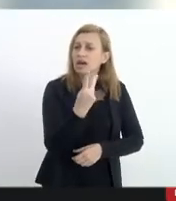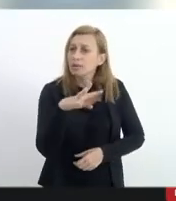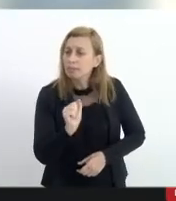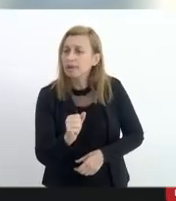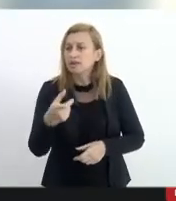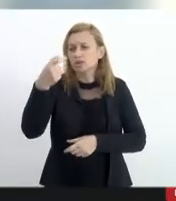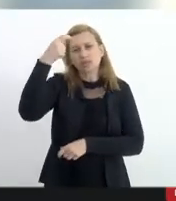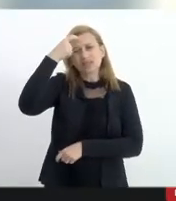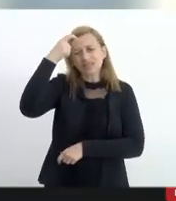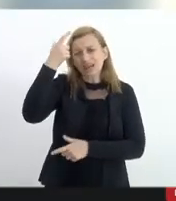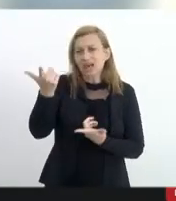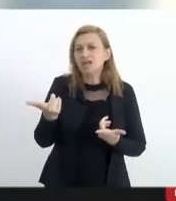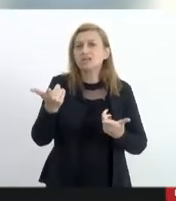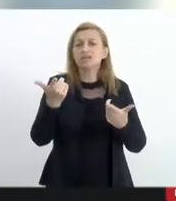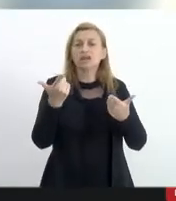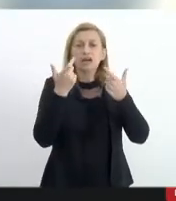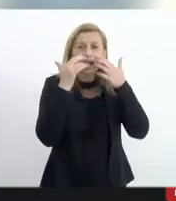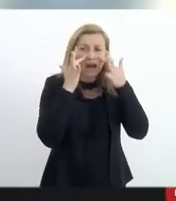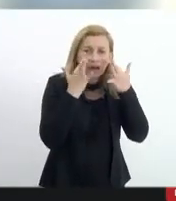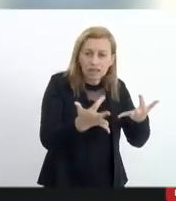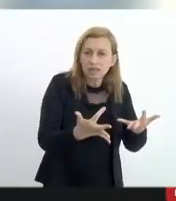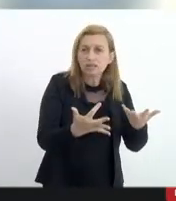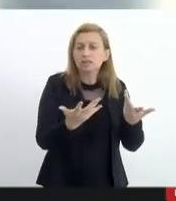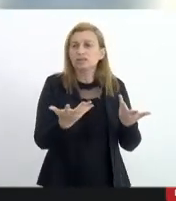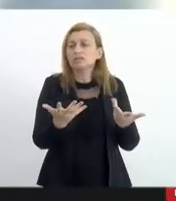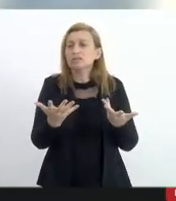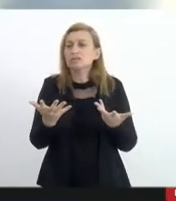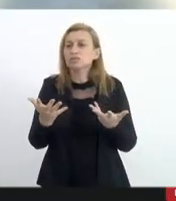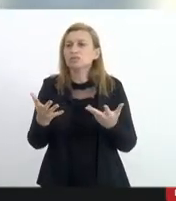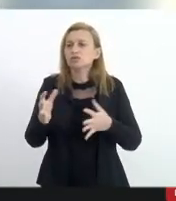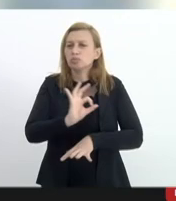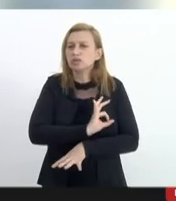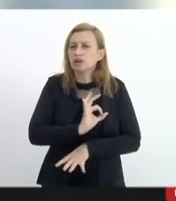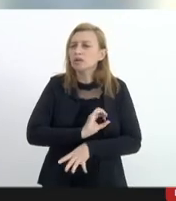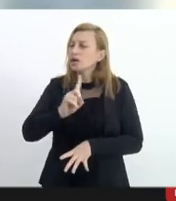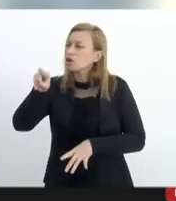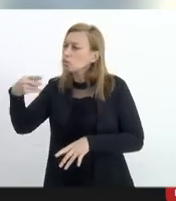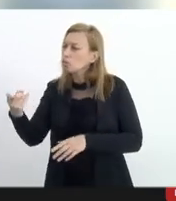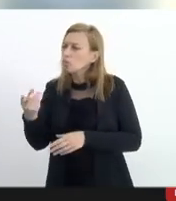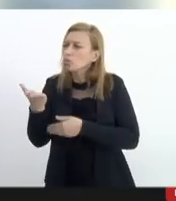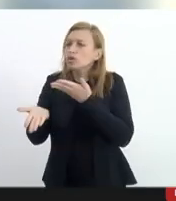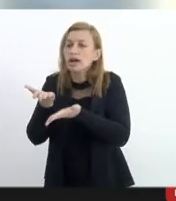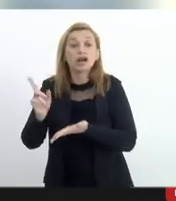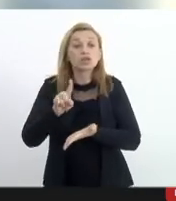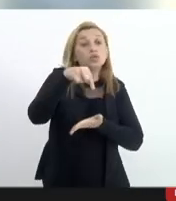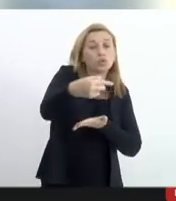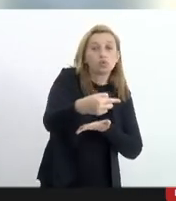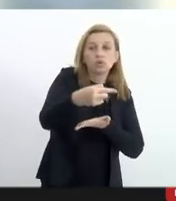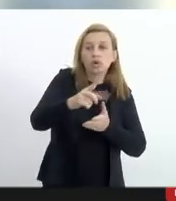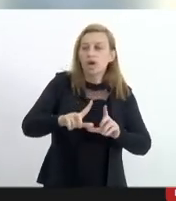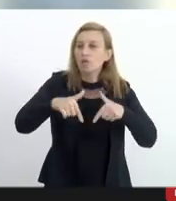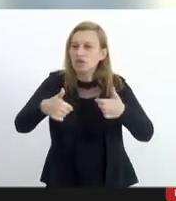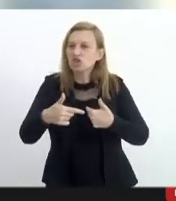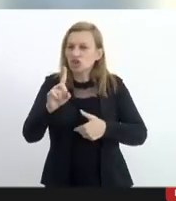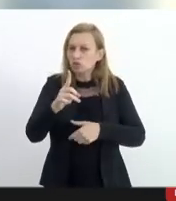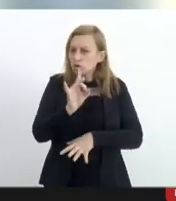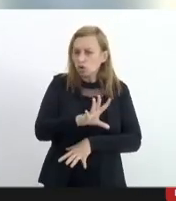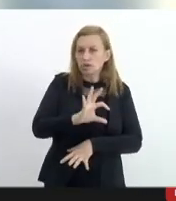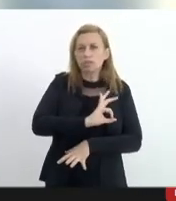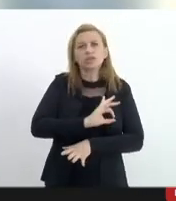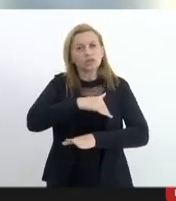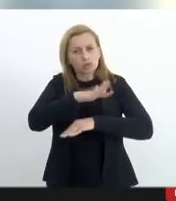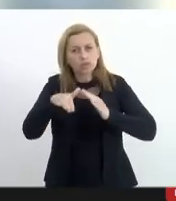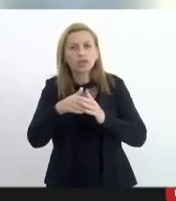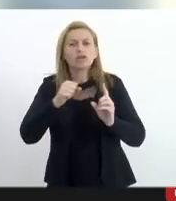conscientização alertando seus policiais para que um possa tomar conta do outro e isso é uma ação que não é só da polícia acho que toda a